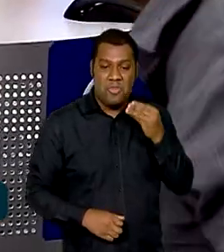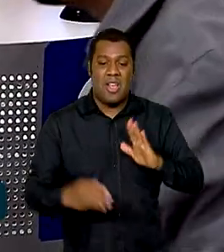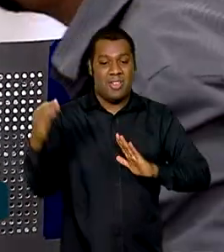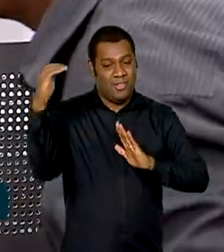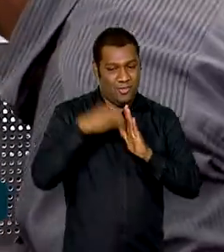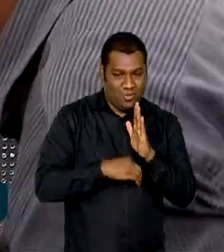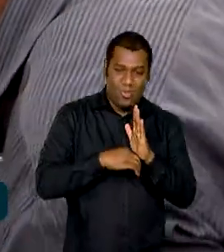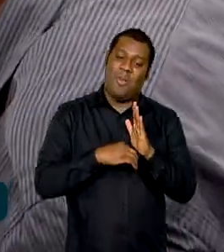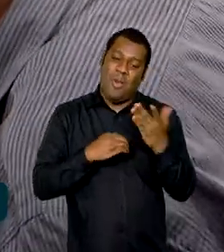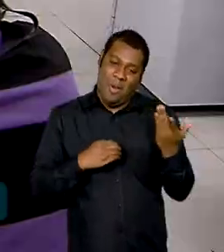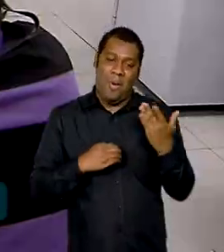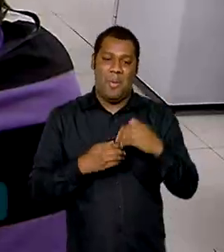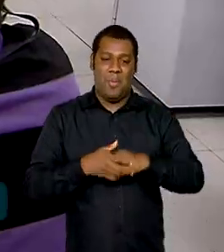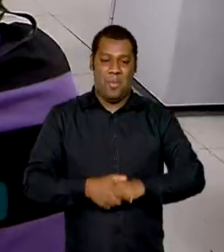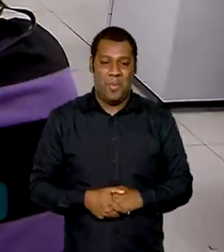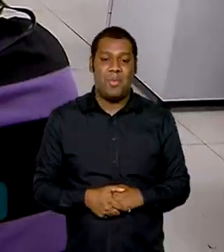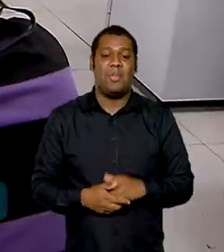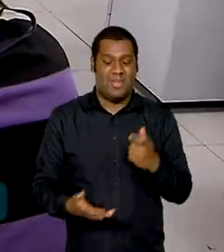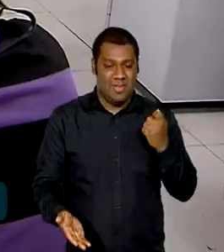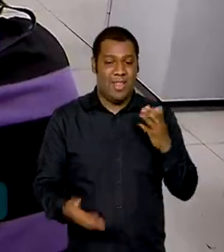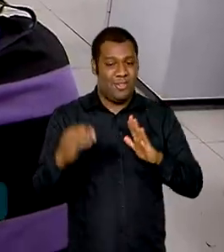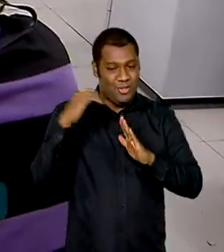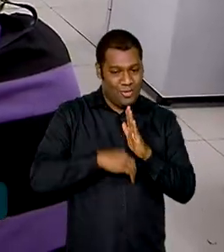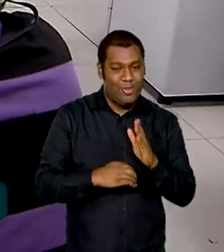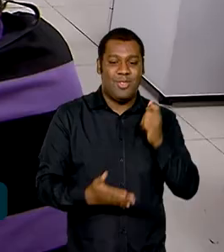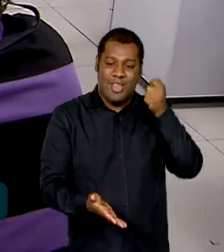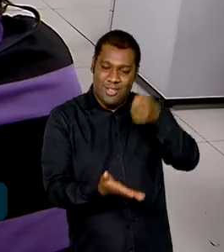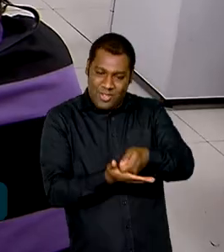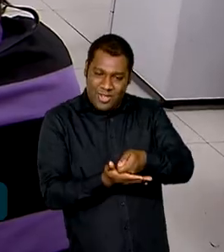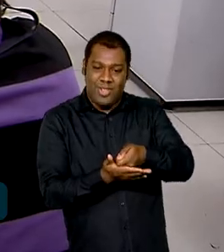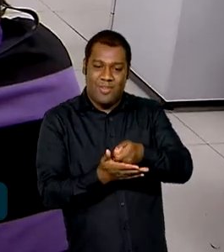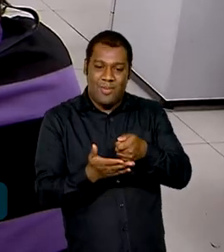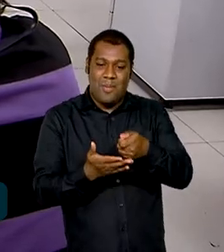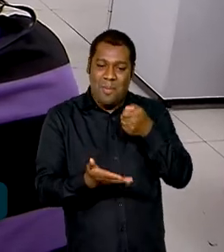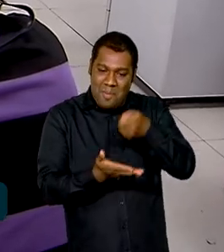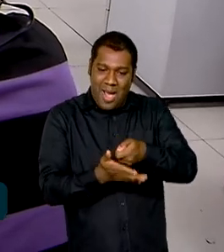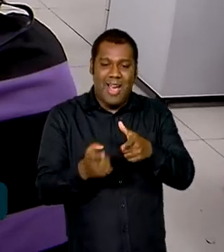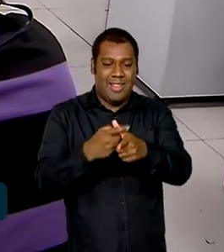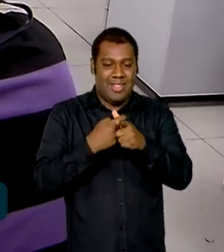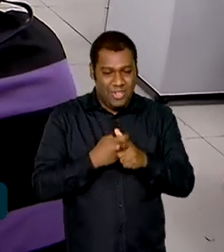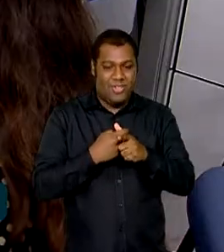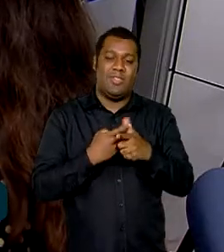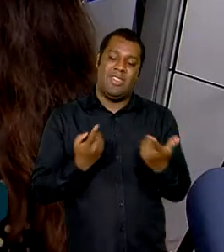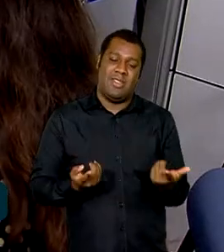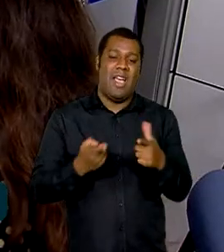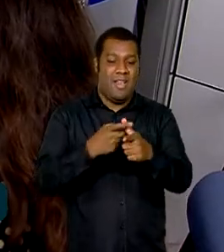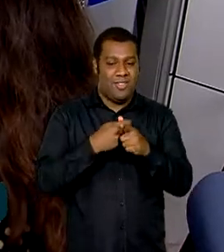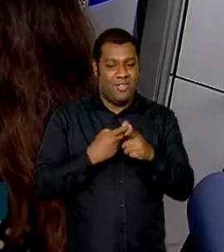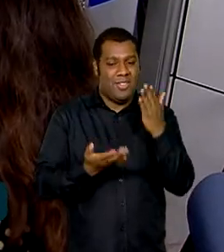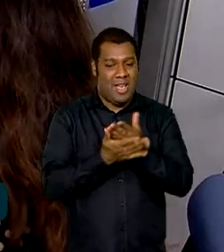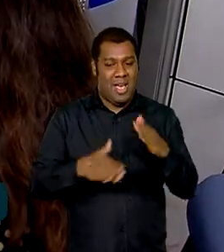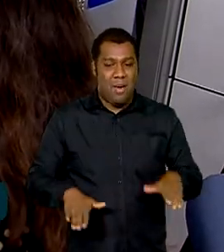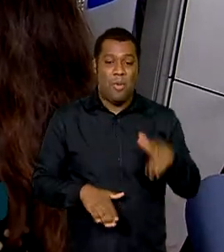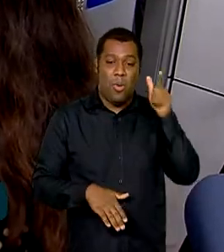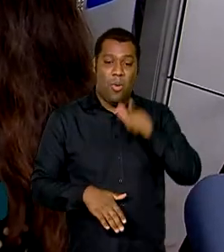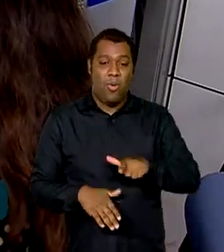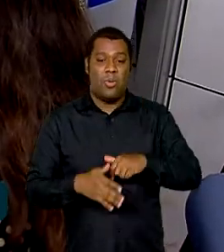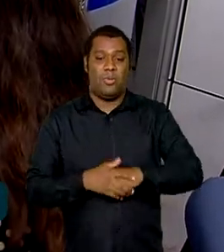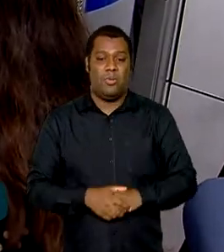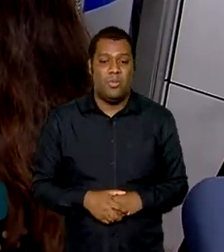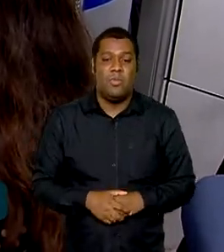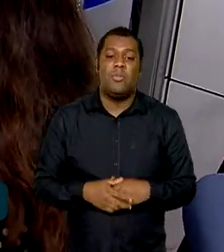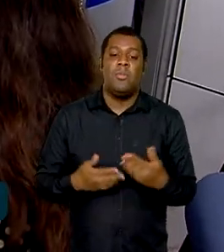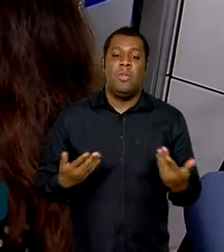pelo Desenrola. Por outro lado, mais de 20 milhões ainda se enquadram nas condições para